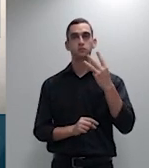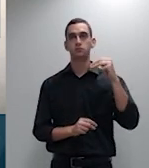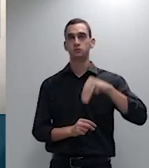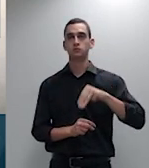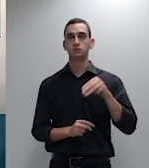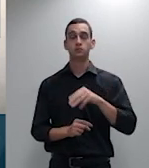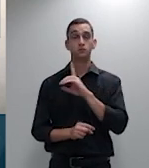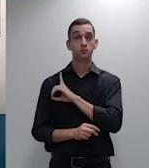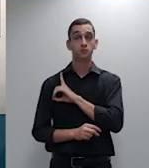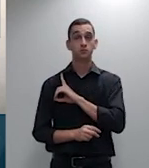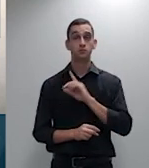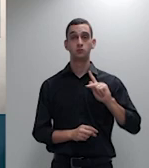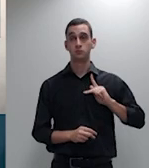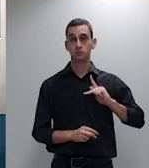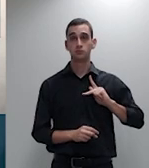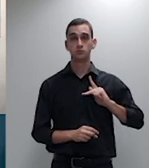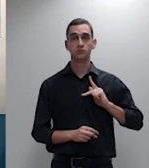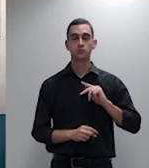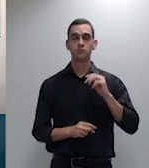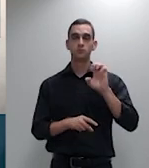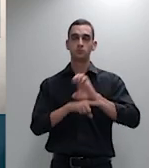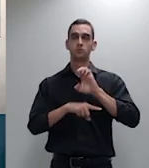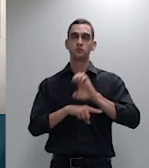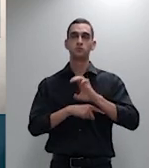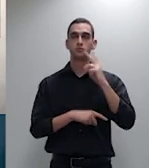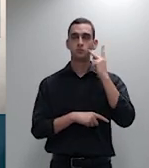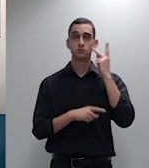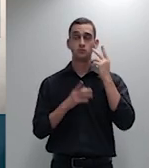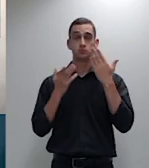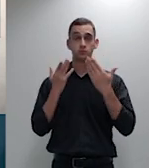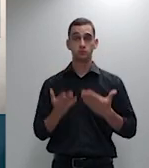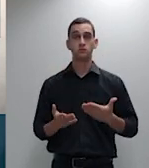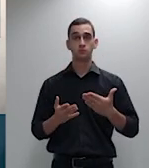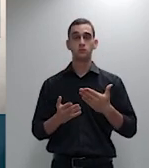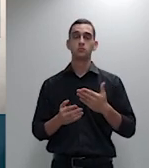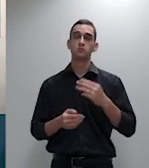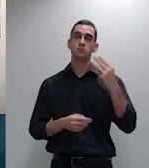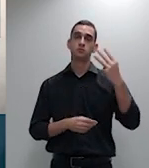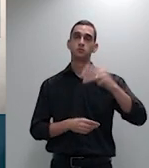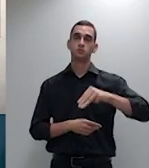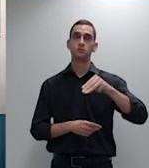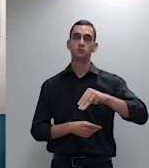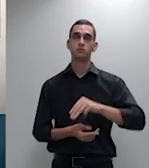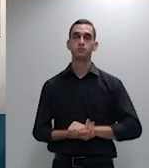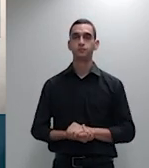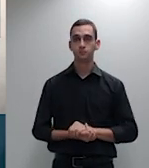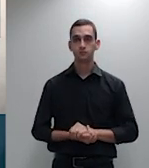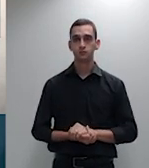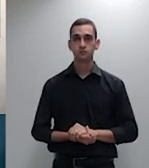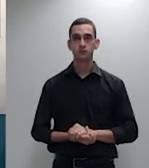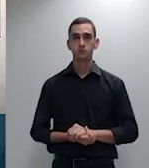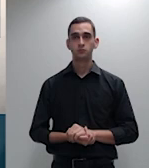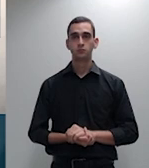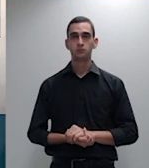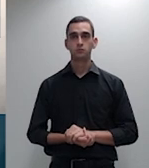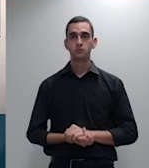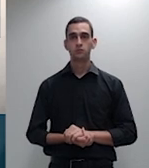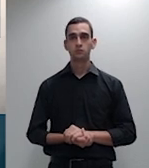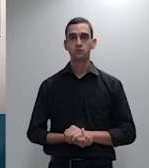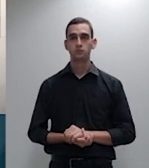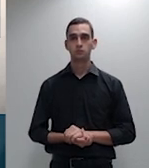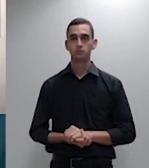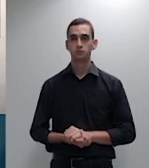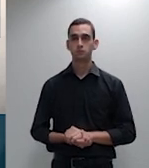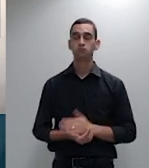e vossa excelência tem a palavra por três minutos excelente senhor ministro presidente Marco Antônio Ferreira